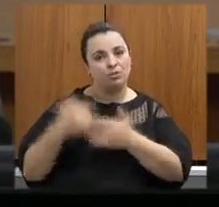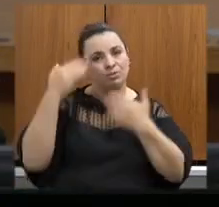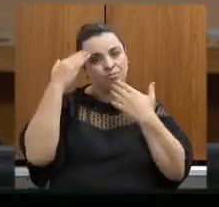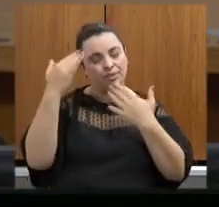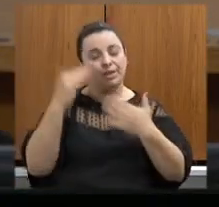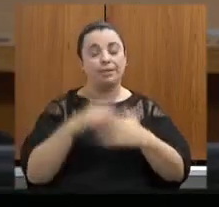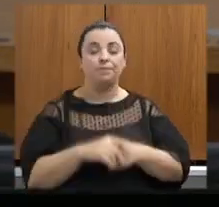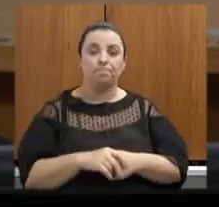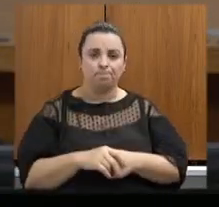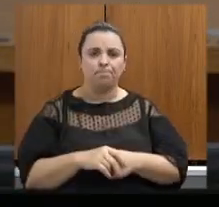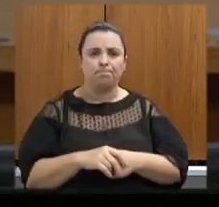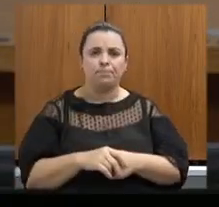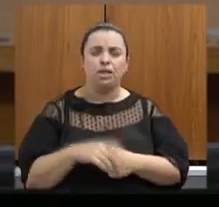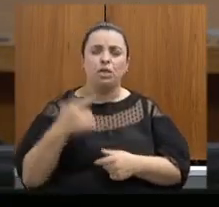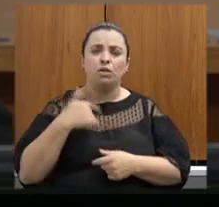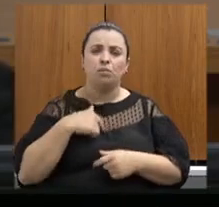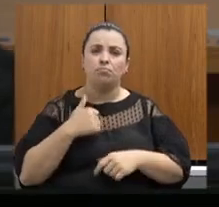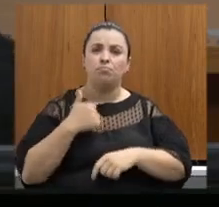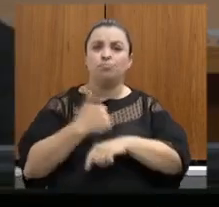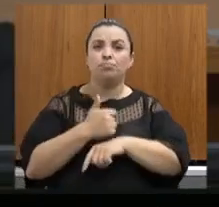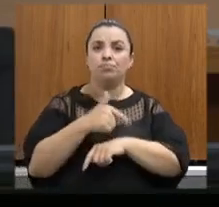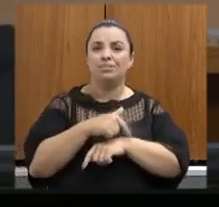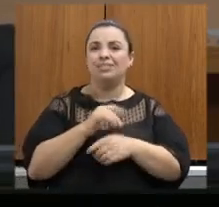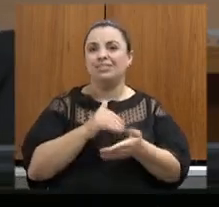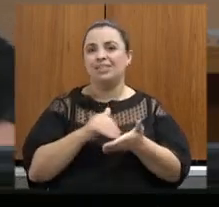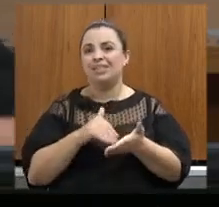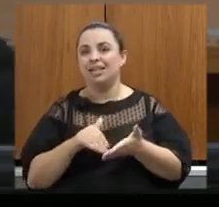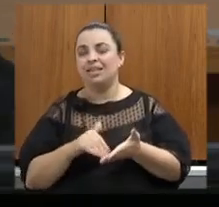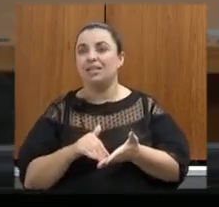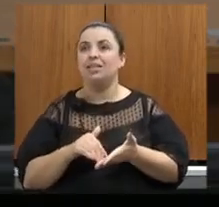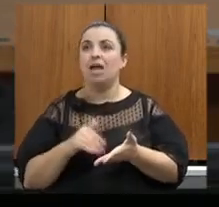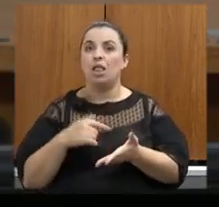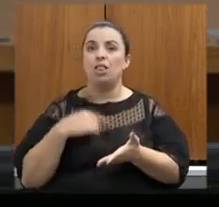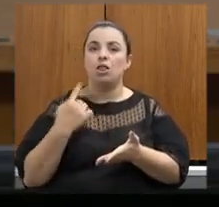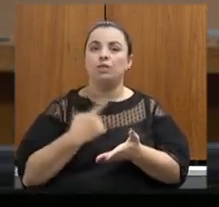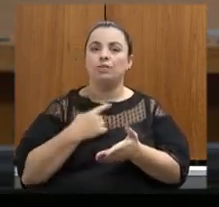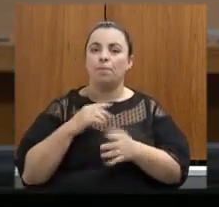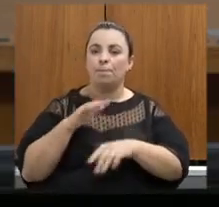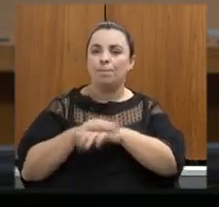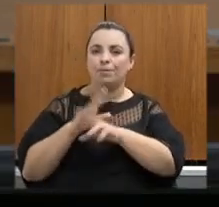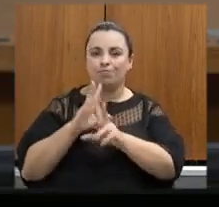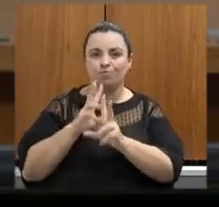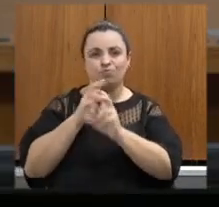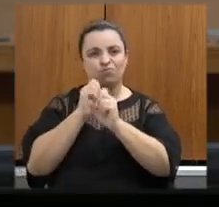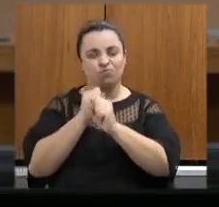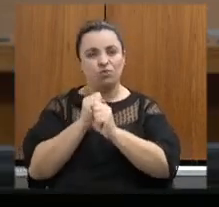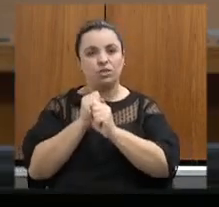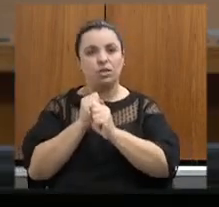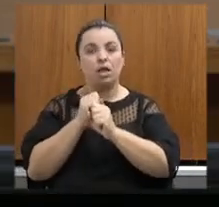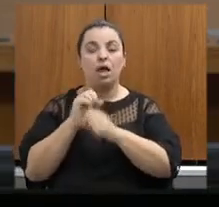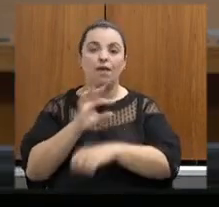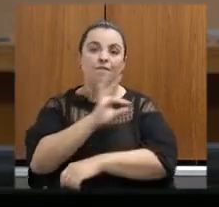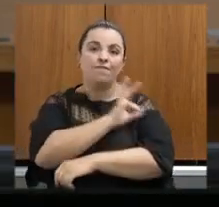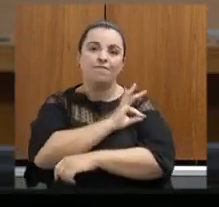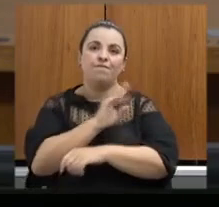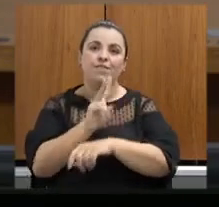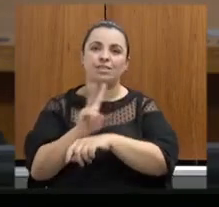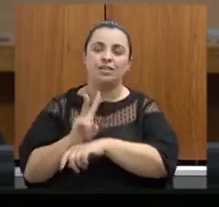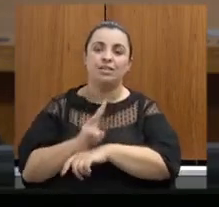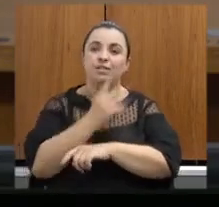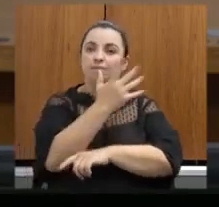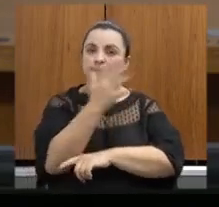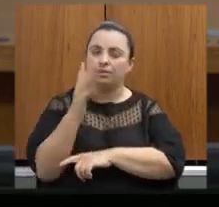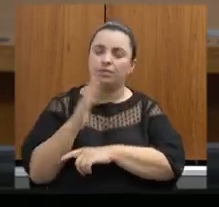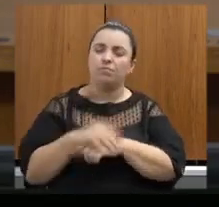desde que assumir a secretaria a gente tem fortalecido a fiscalização ambiental importante também lembrar no